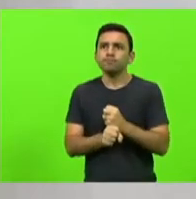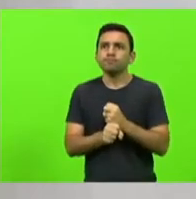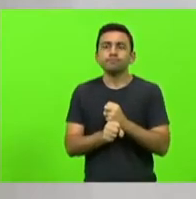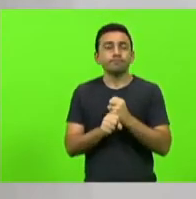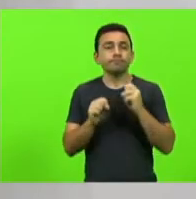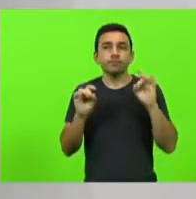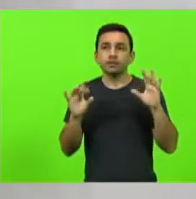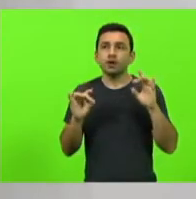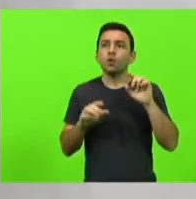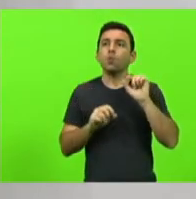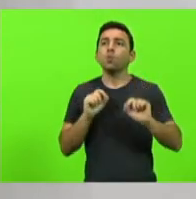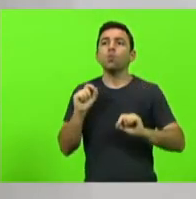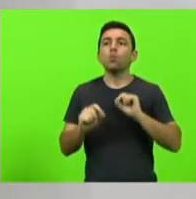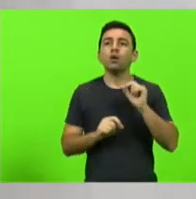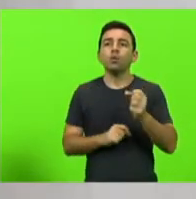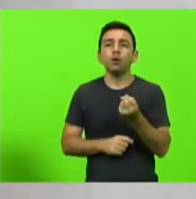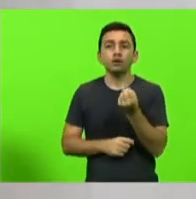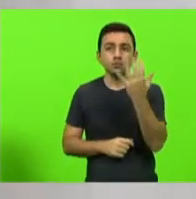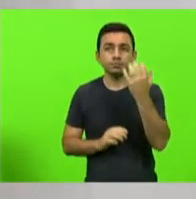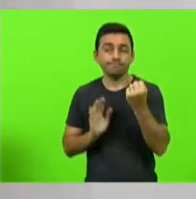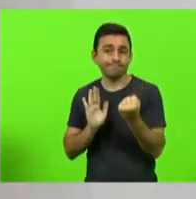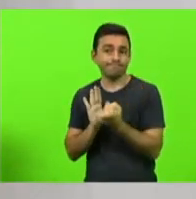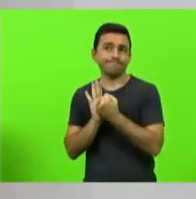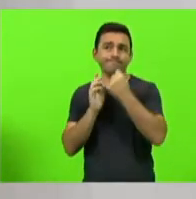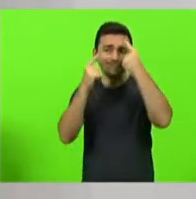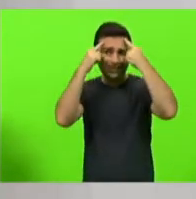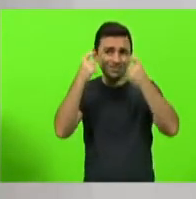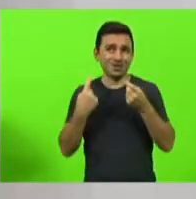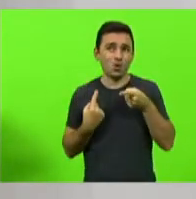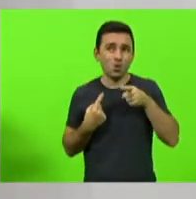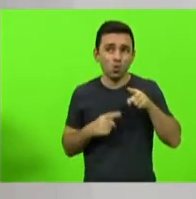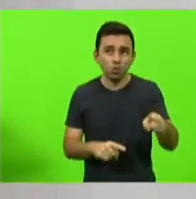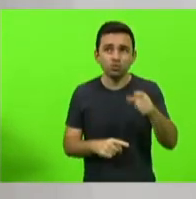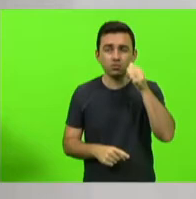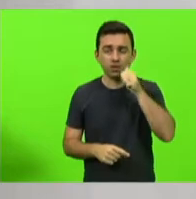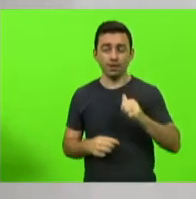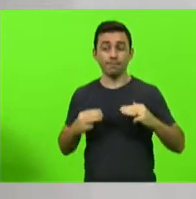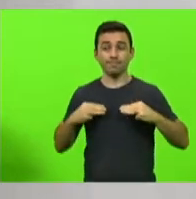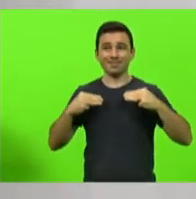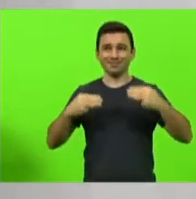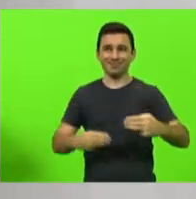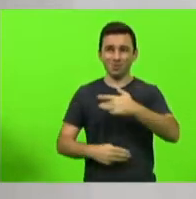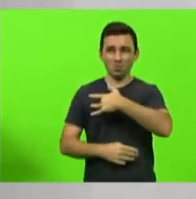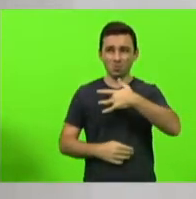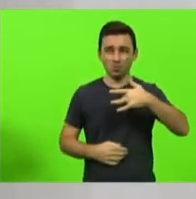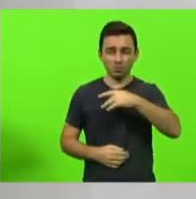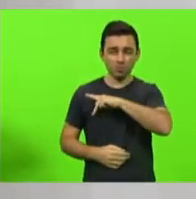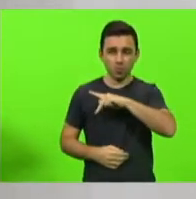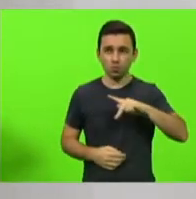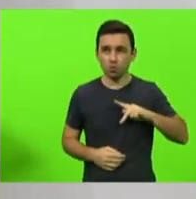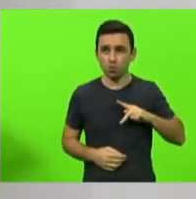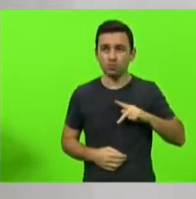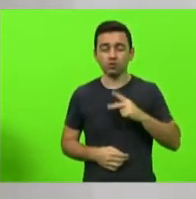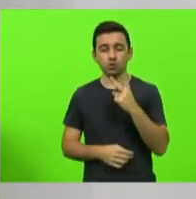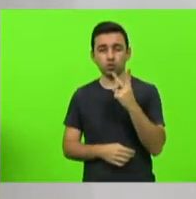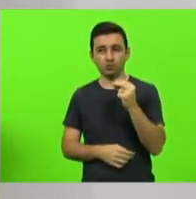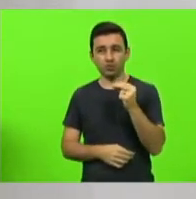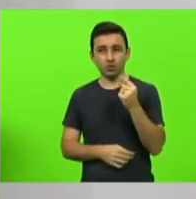contra a mulher segundo os dados da Corregedoria Geral do Ministério Público de Santa Catarina de 2001